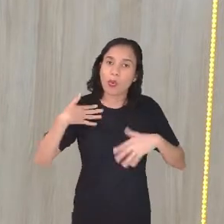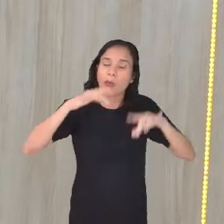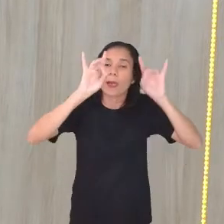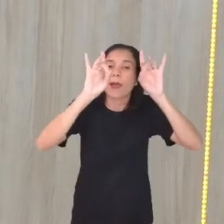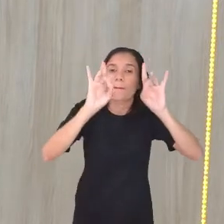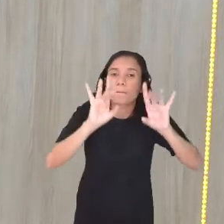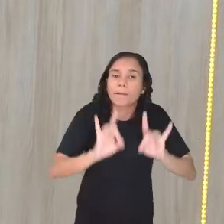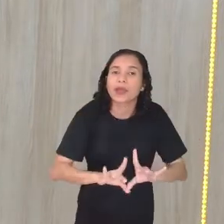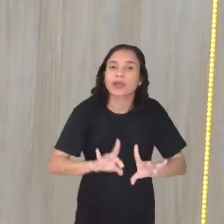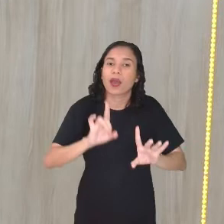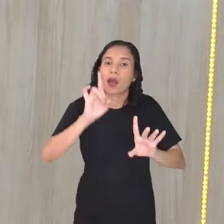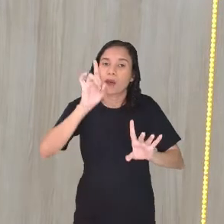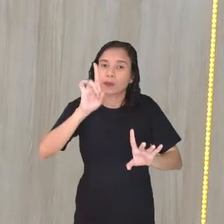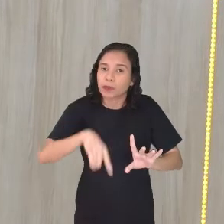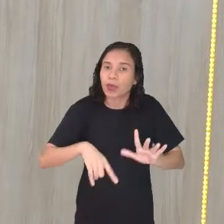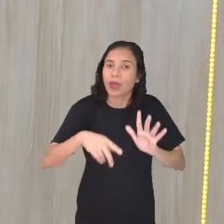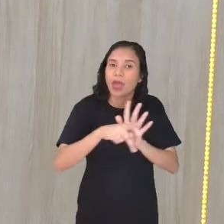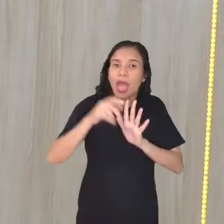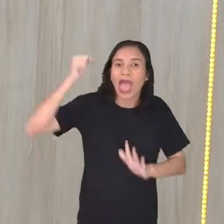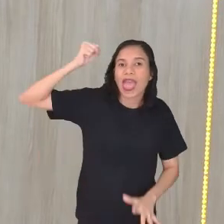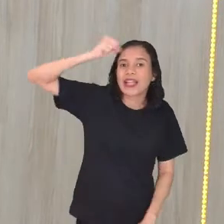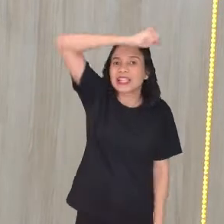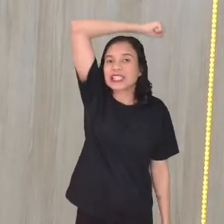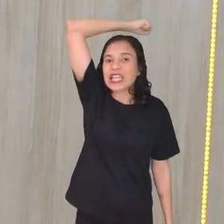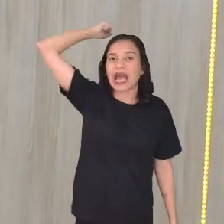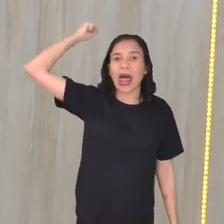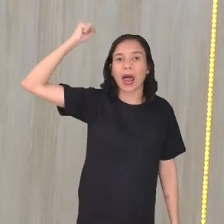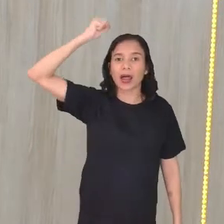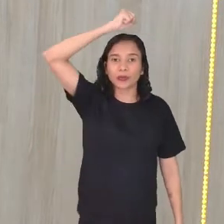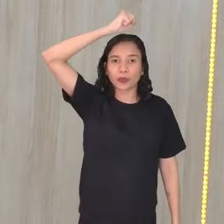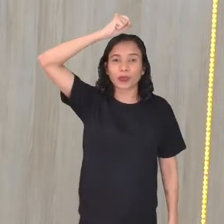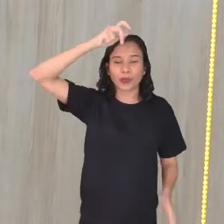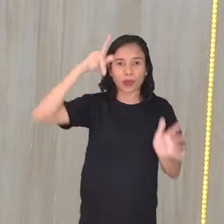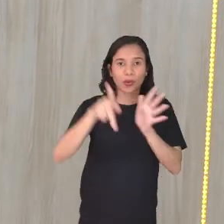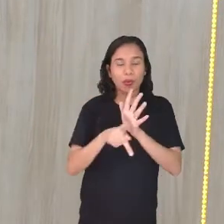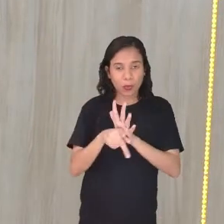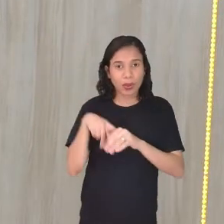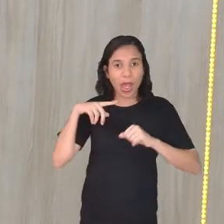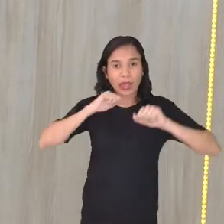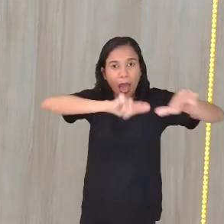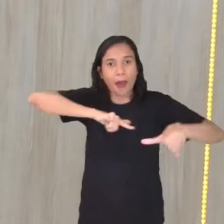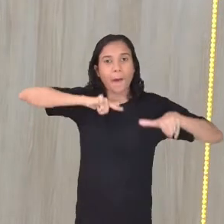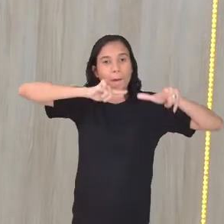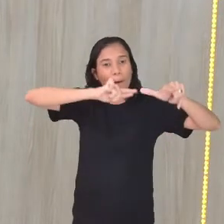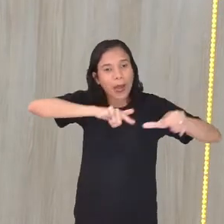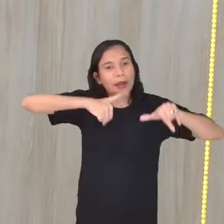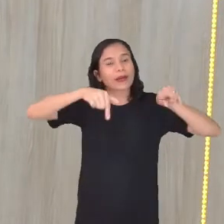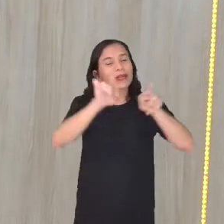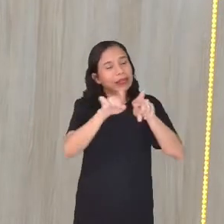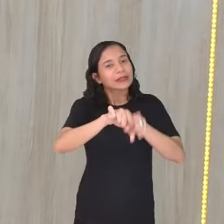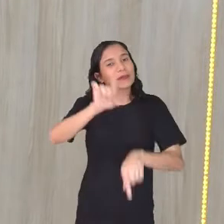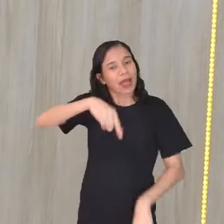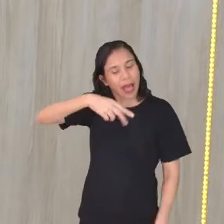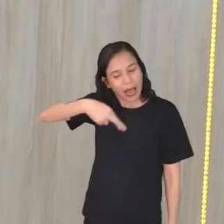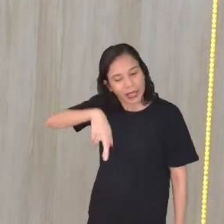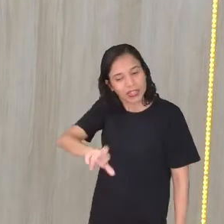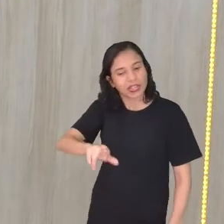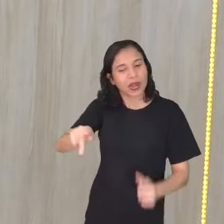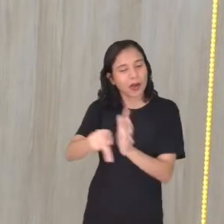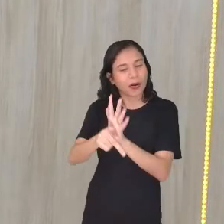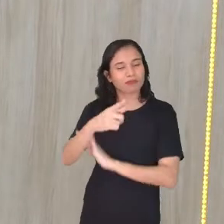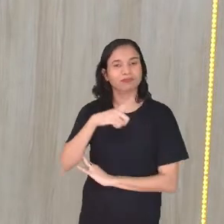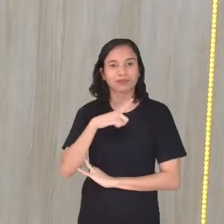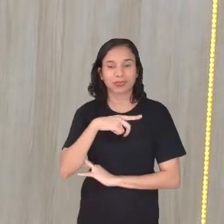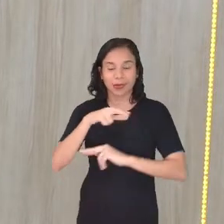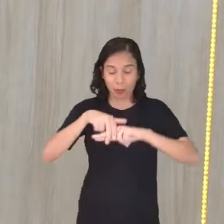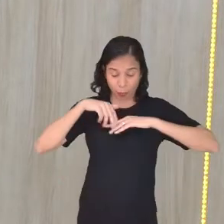a gente vê muito nas danças, né? Porque no Maracatu, ele traz também a questão religiosa, né? Nos afoxés, tudo. Então, essa